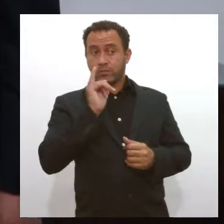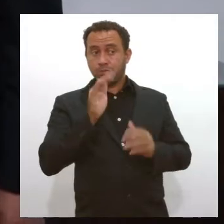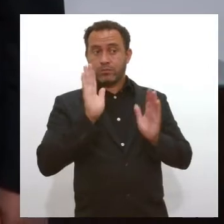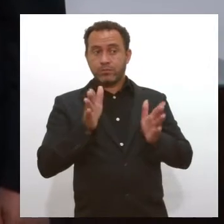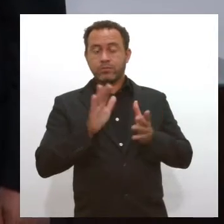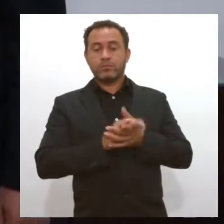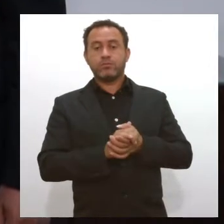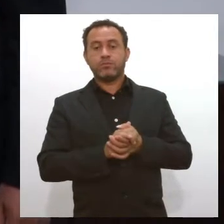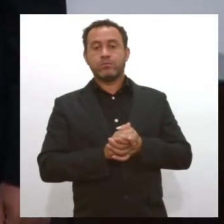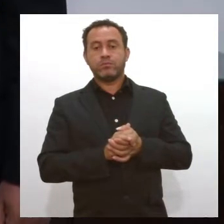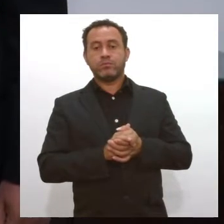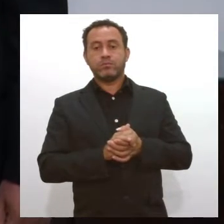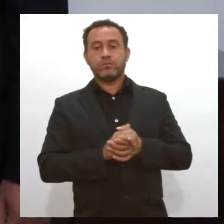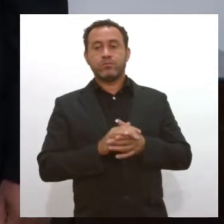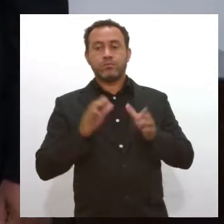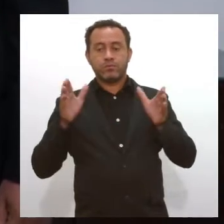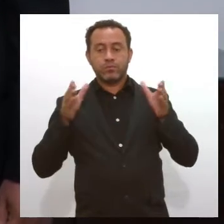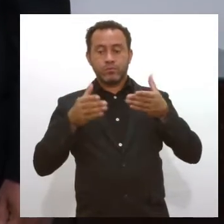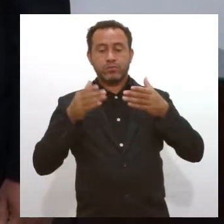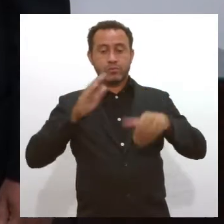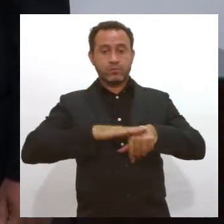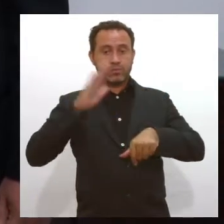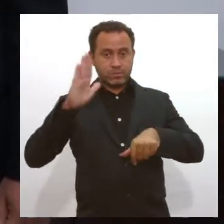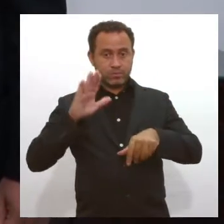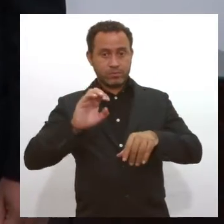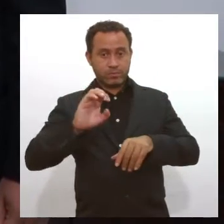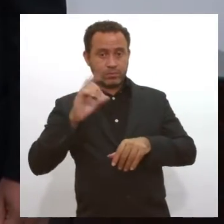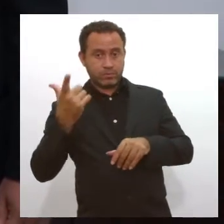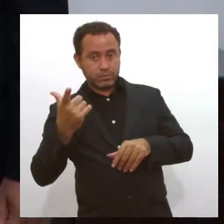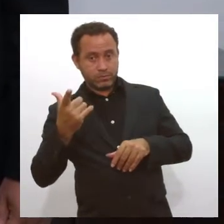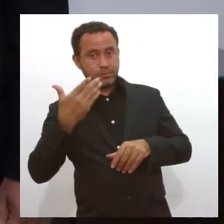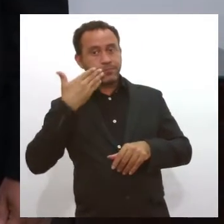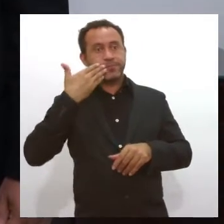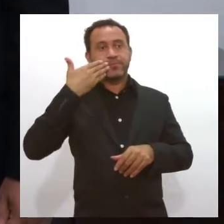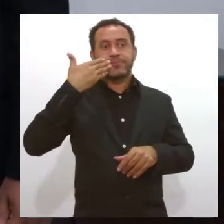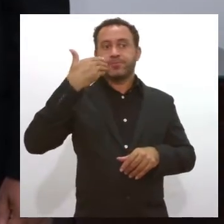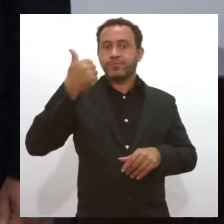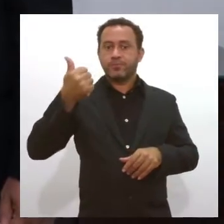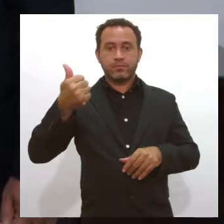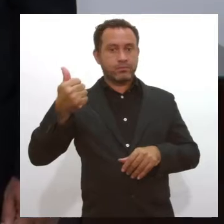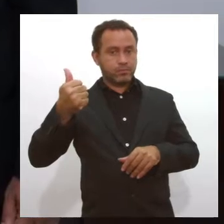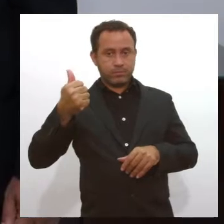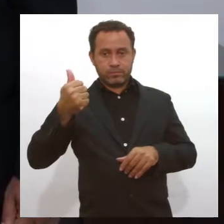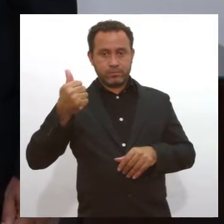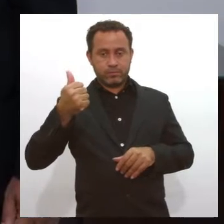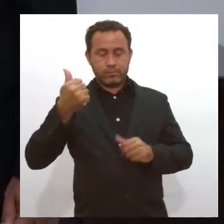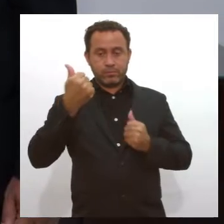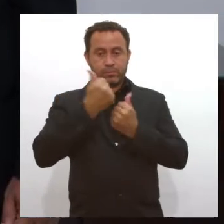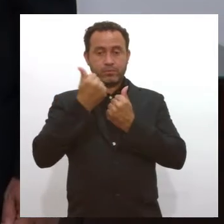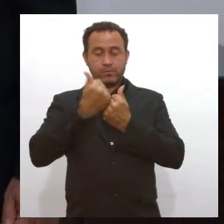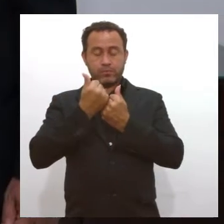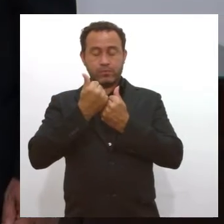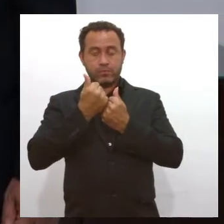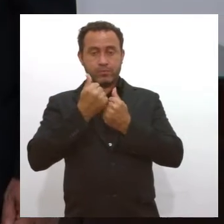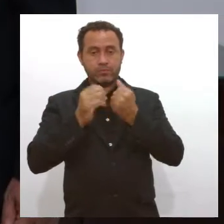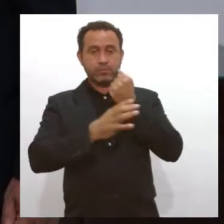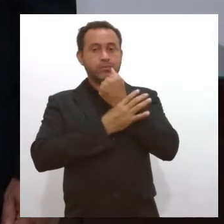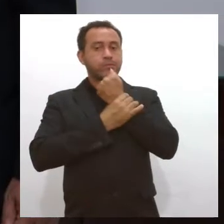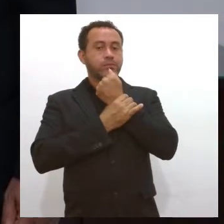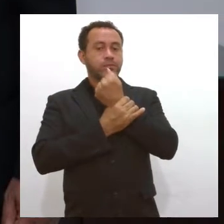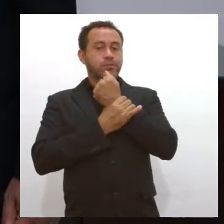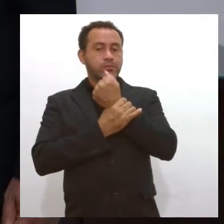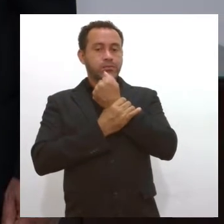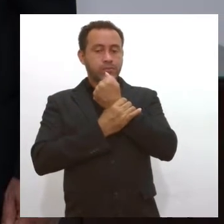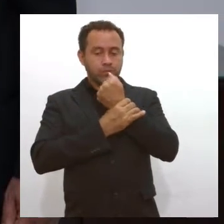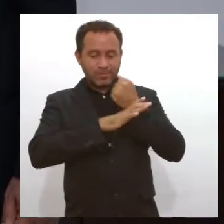a intenção maior, obviamente, é melhorar a condição da segurança pública de todas as